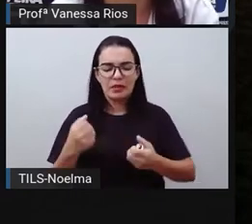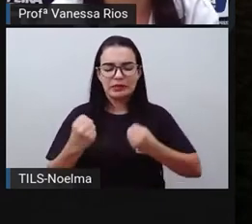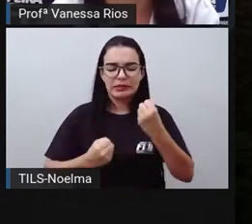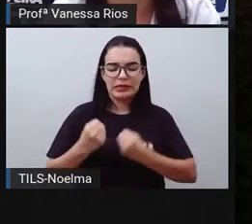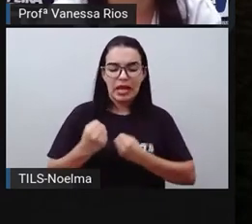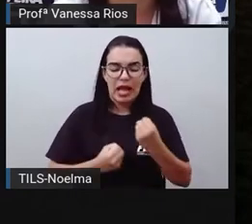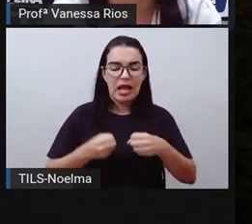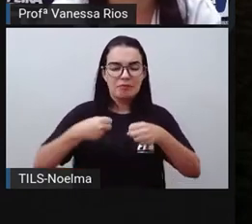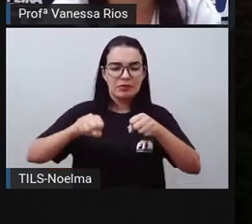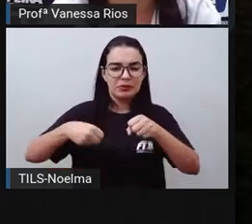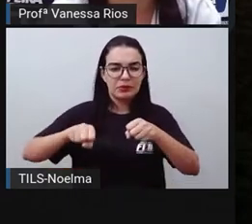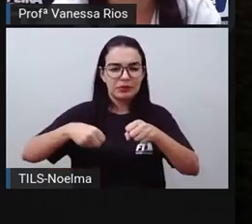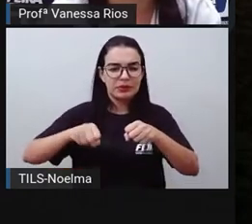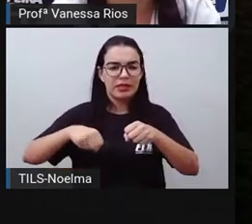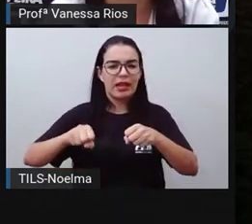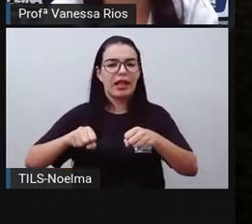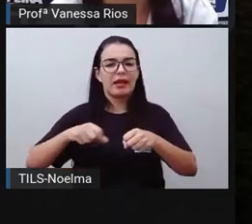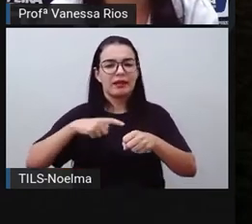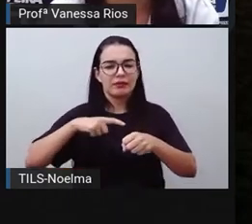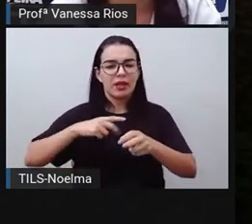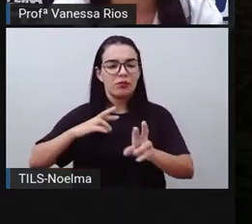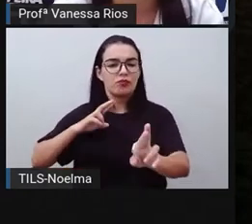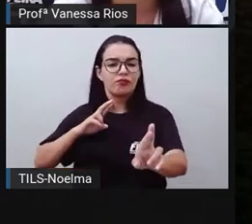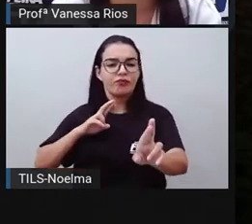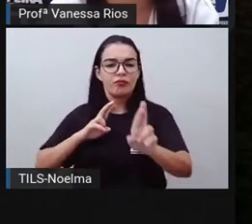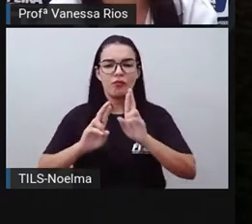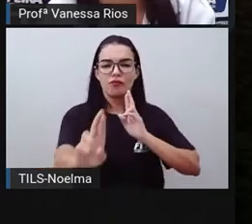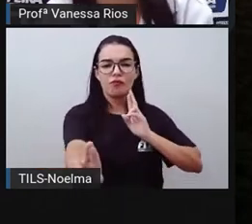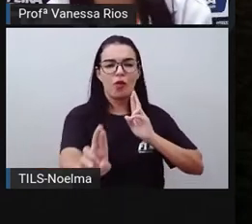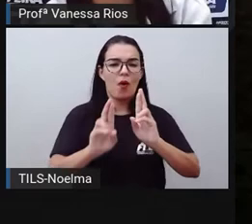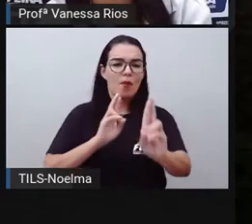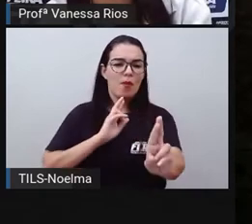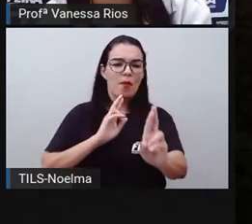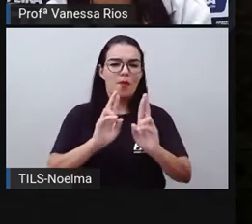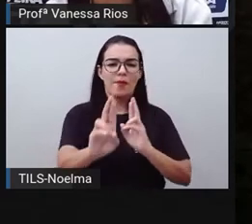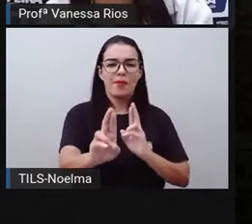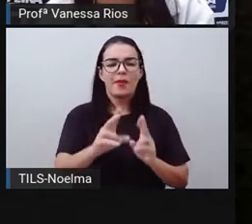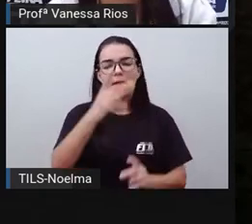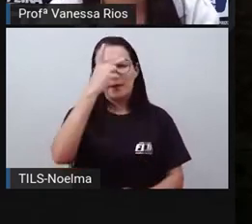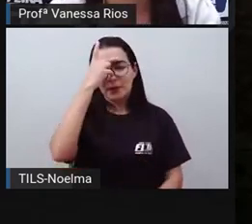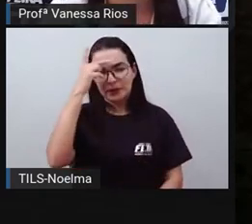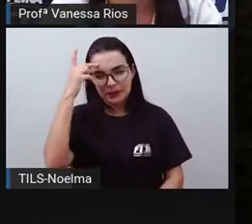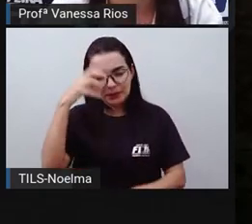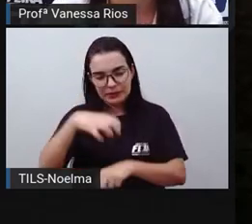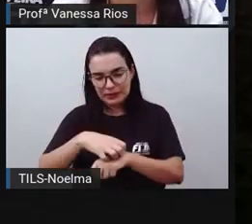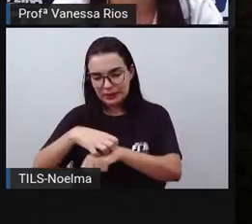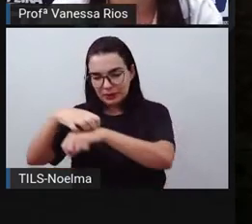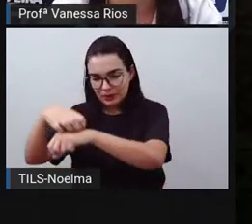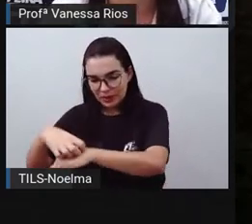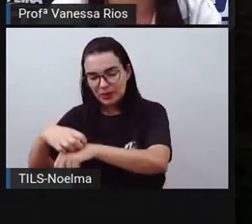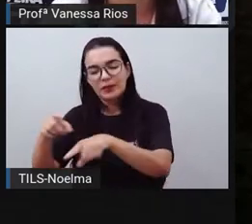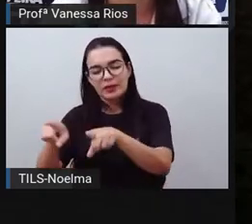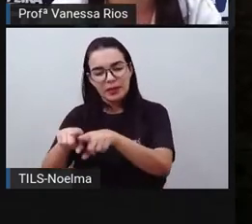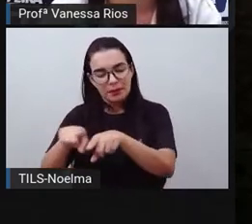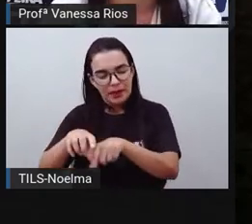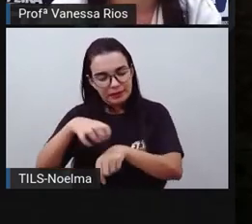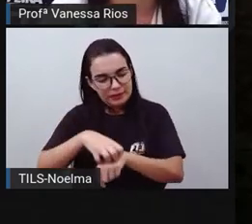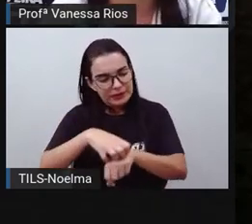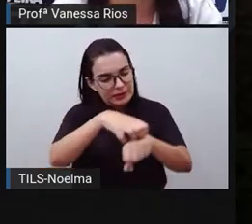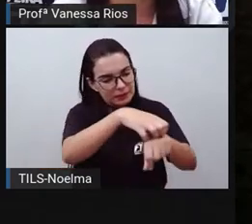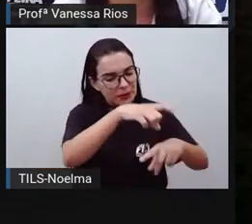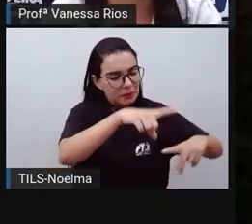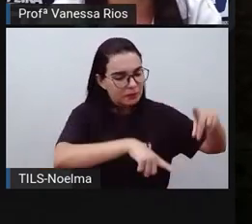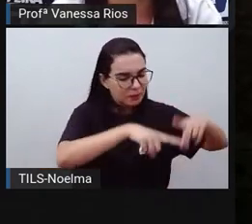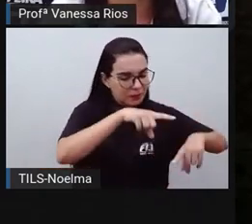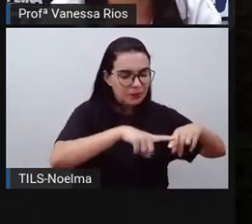motocicletas, não é? Passam e trafegam, transportando pessoas e transportando também os produtos por